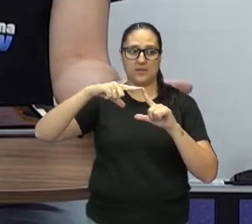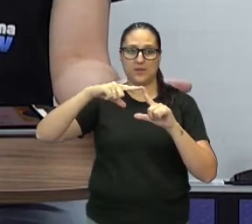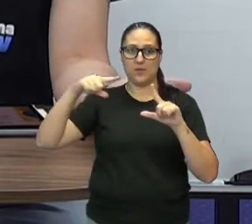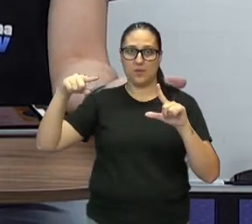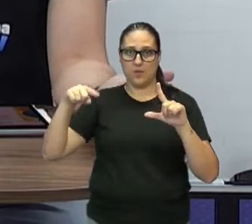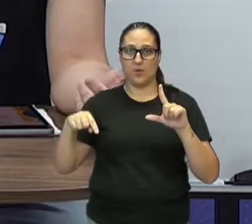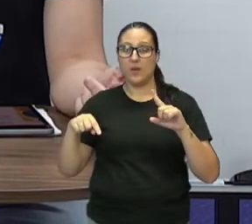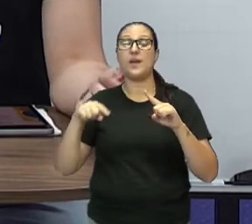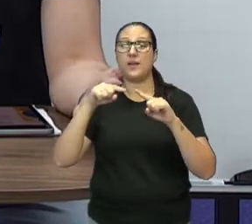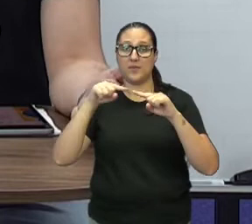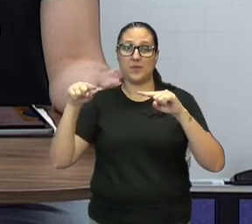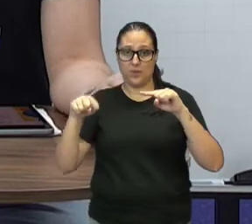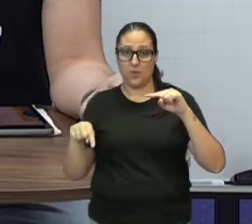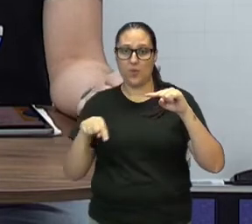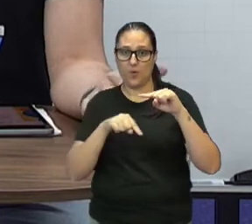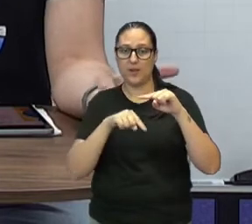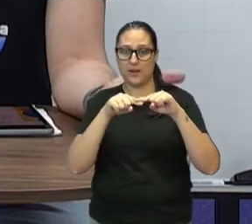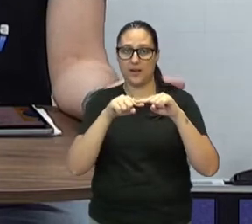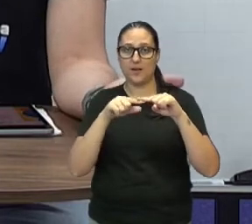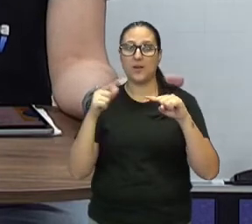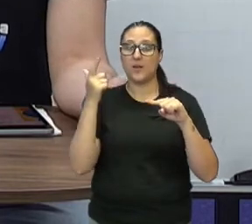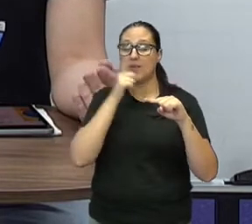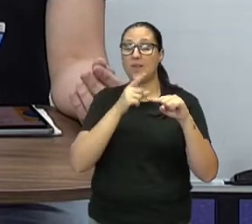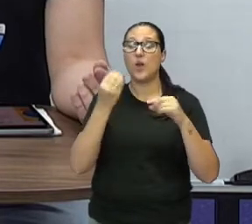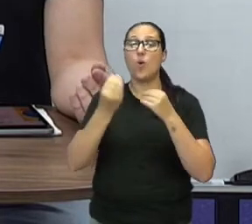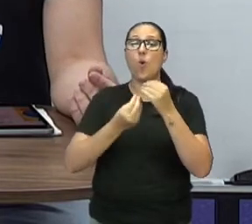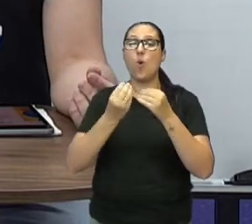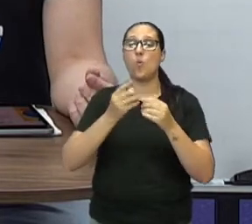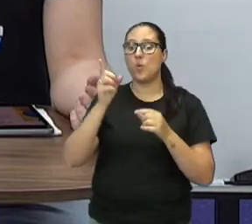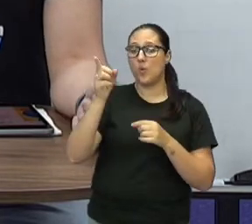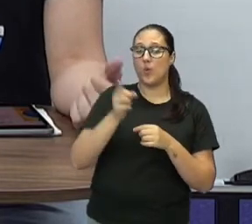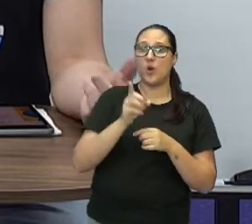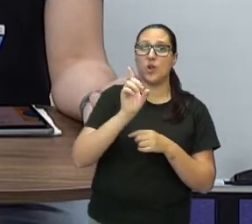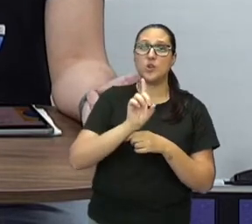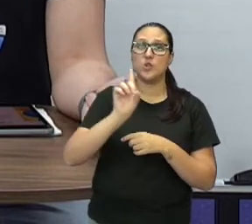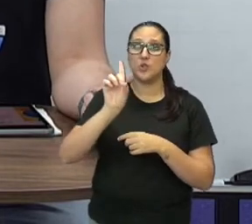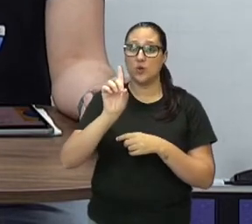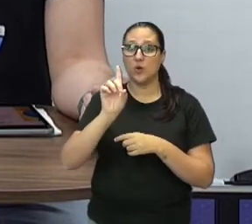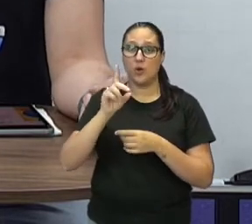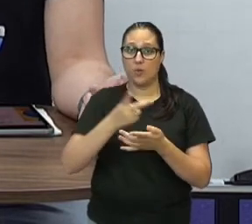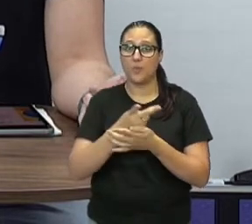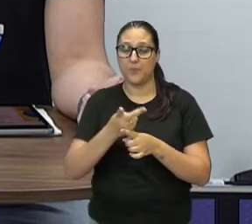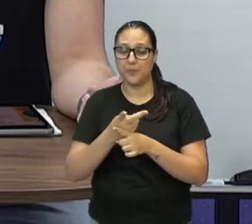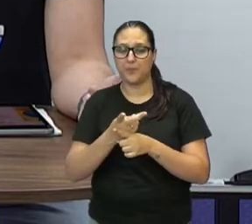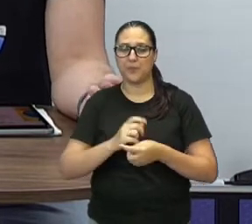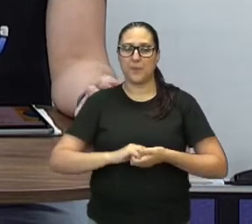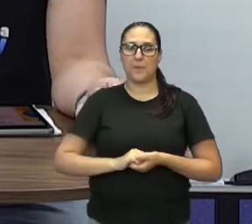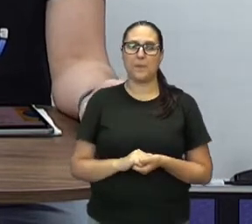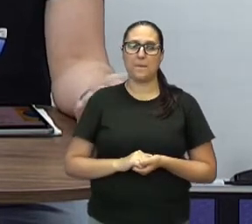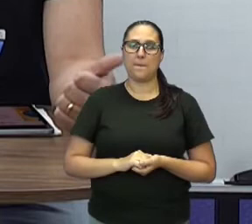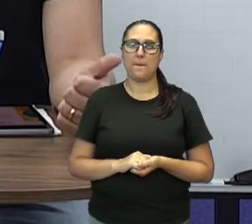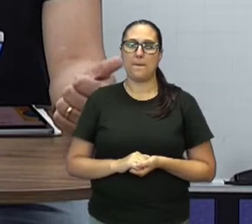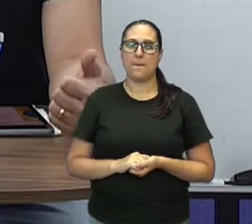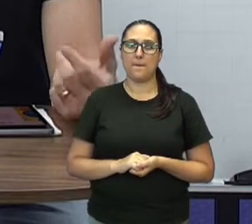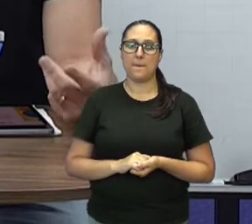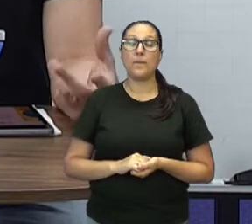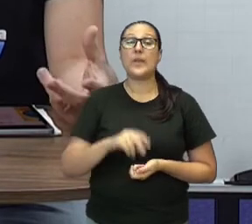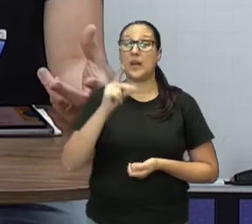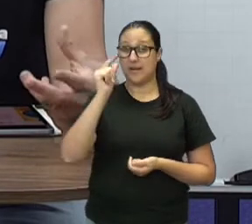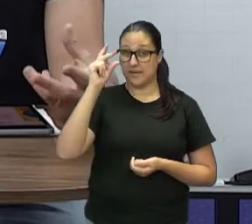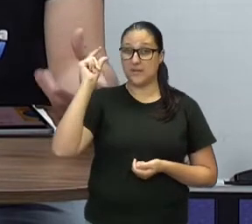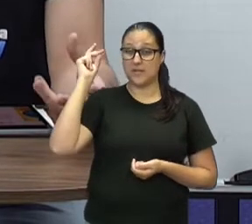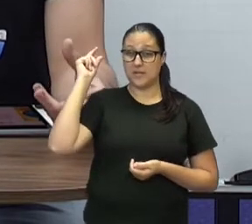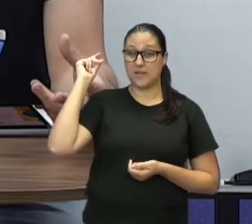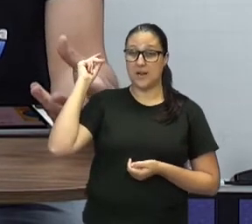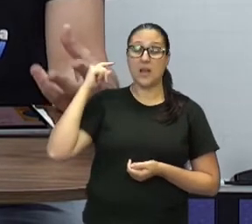comensuráveis, como o lado e a diagonal de um quadrado, geraram uma crise na matemática. É, pessoal, naquela época eles